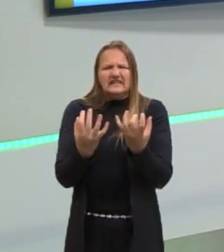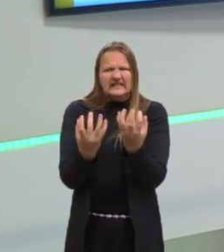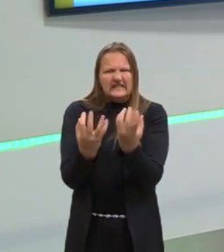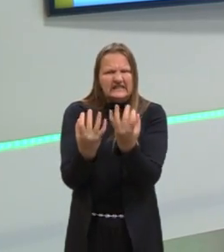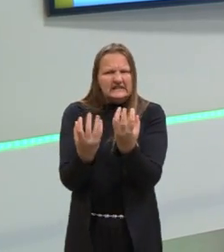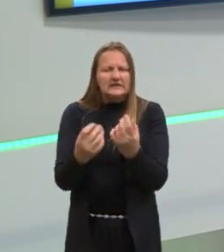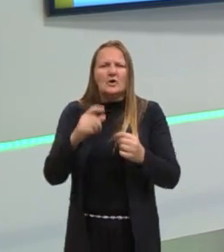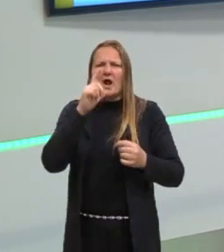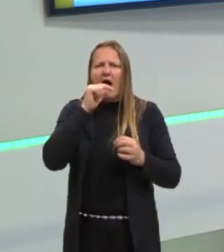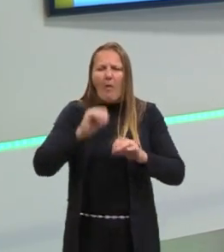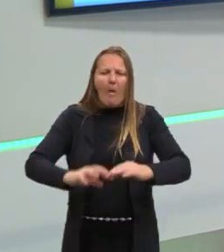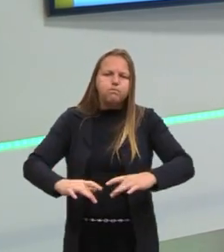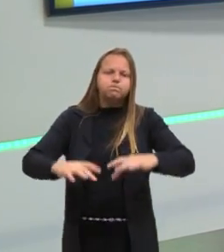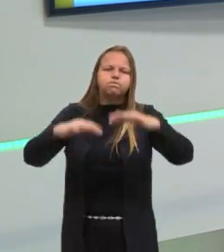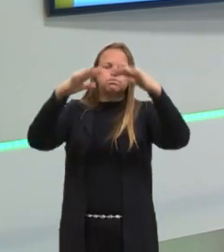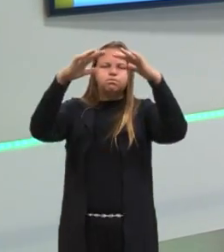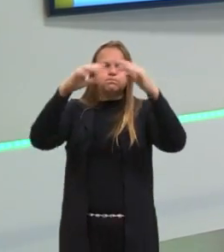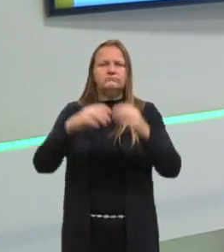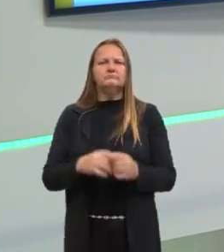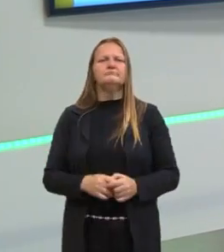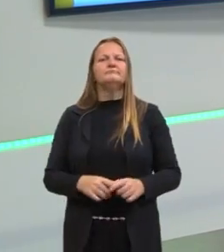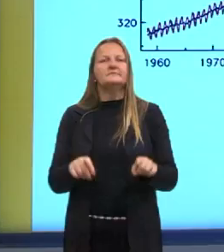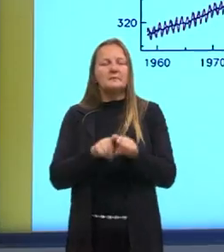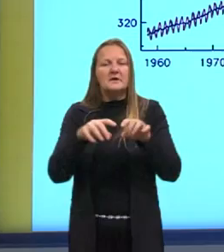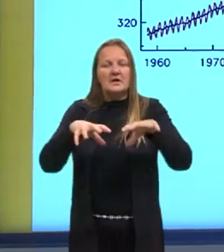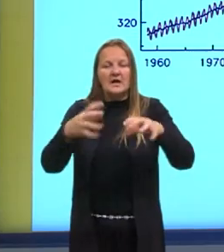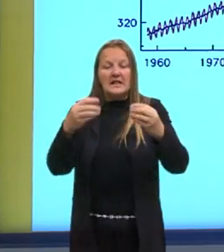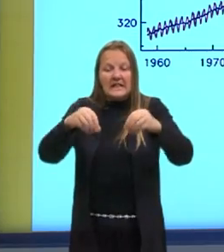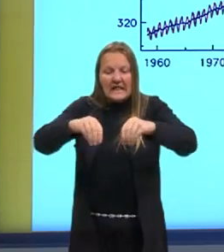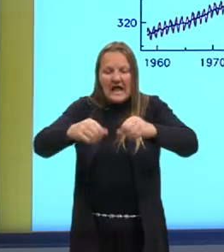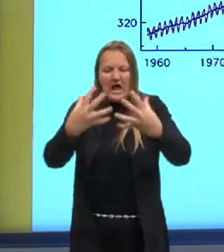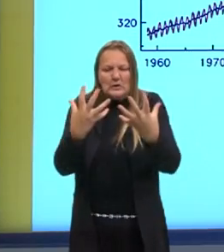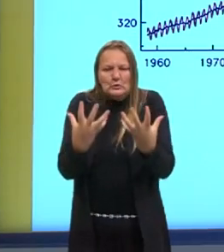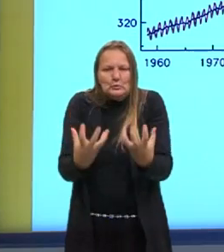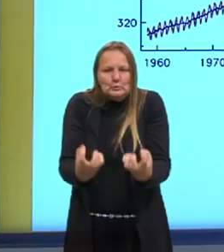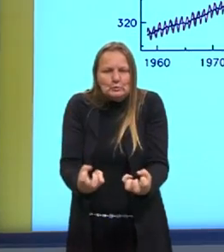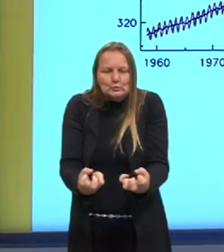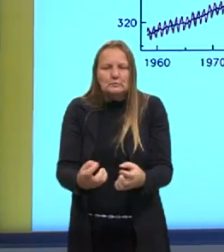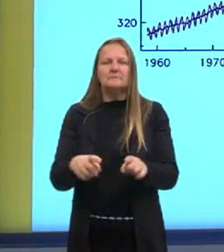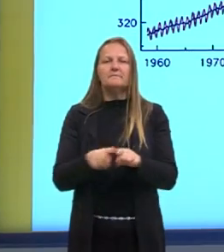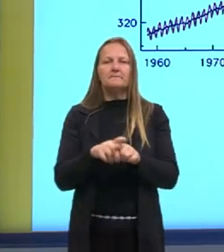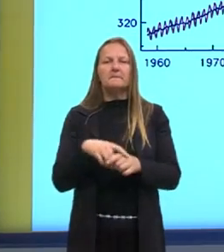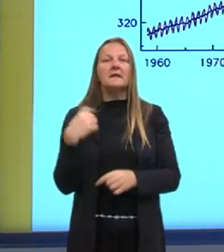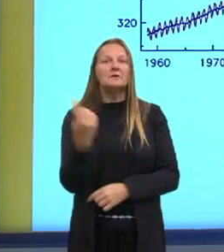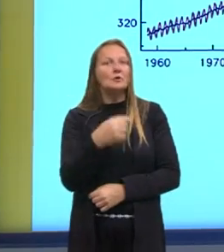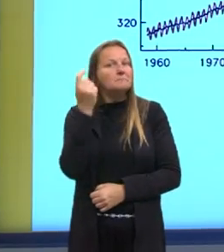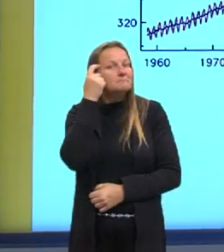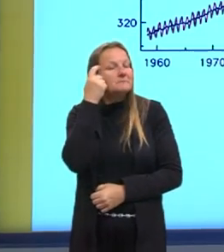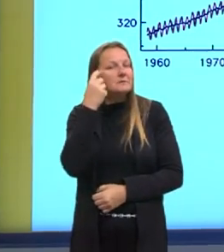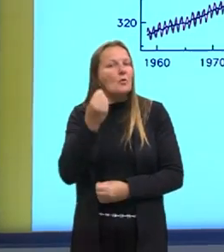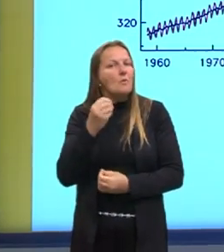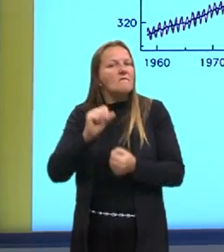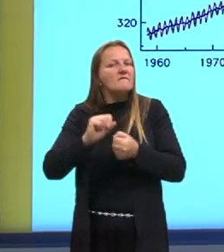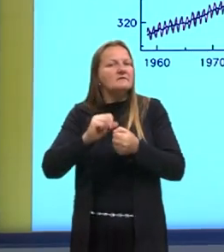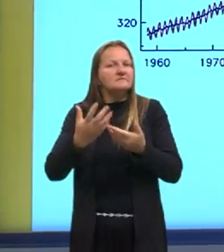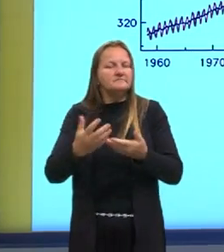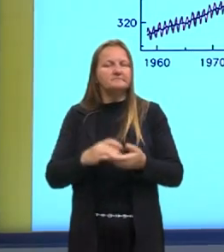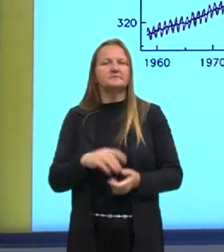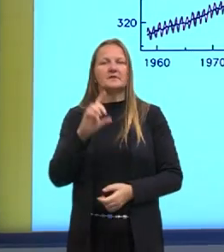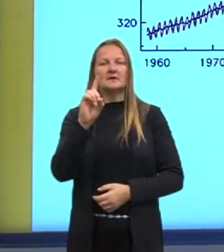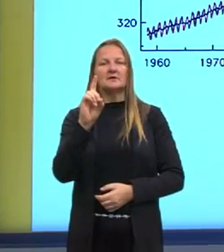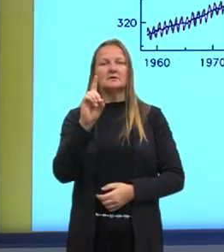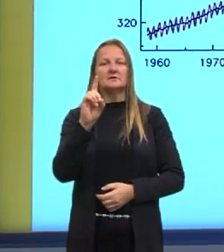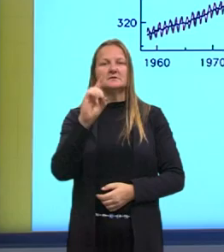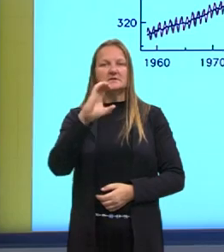inundações e está cada vez pior e vai cada vez piorar se nós não fizermos algo imediatamente. O dióxido de carbono